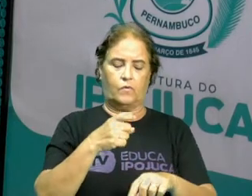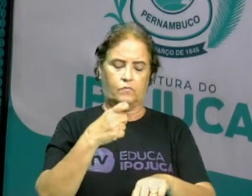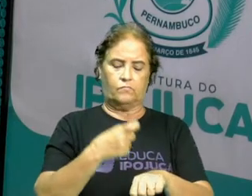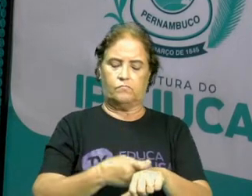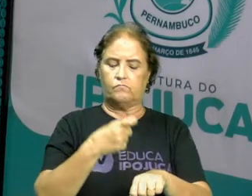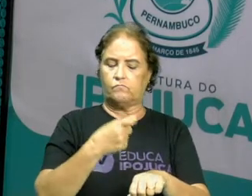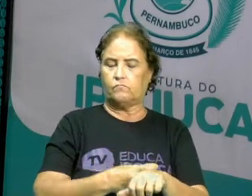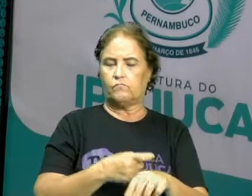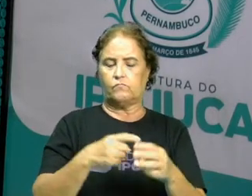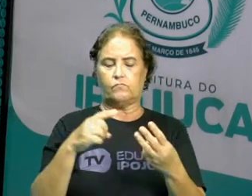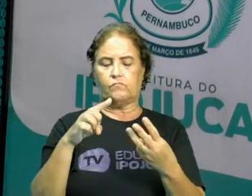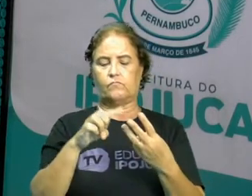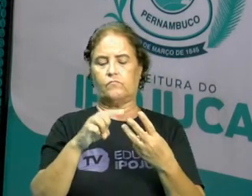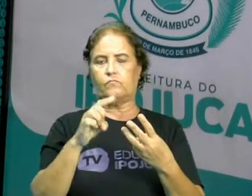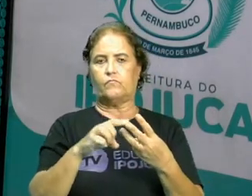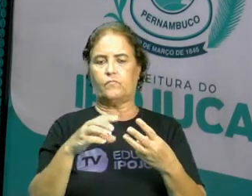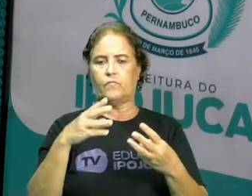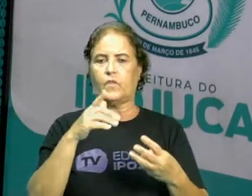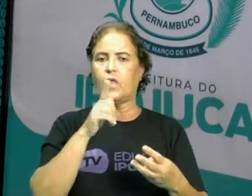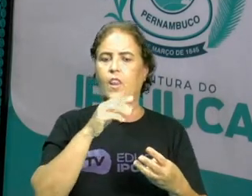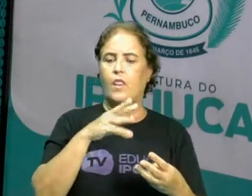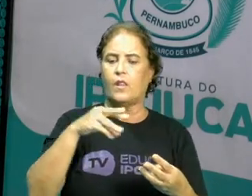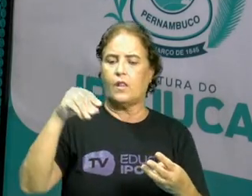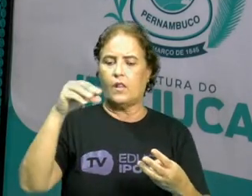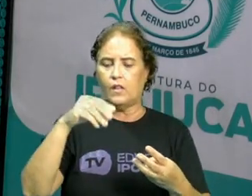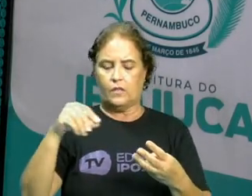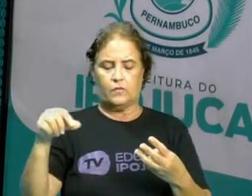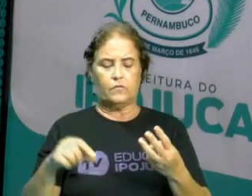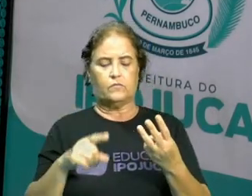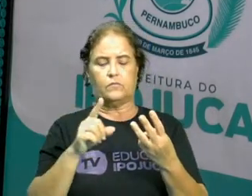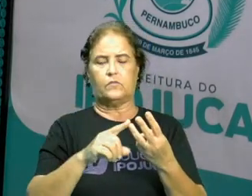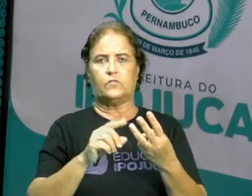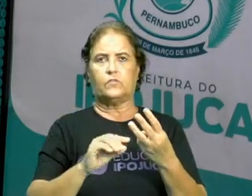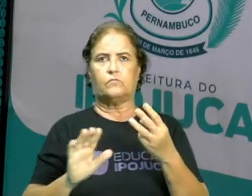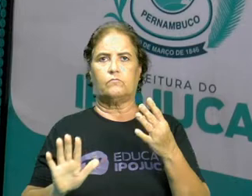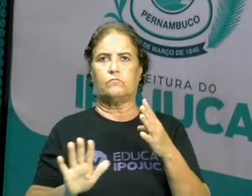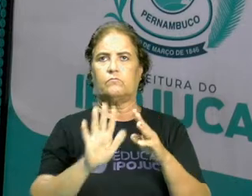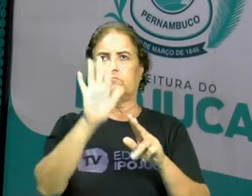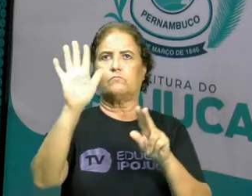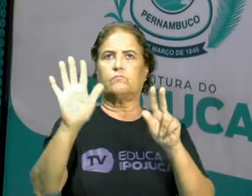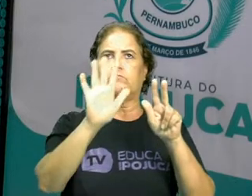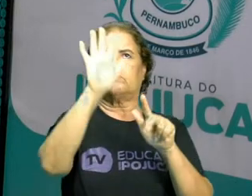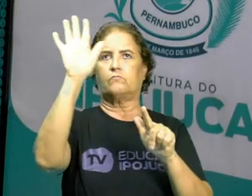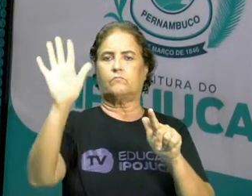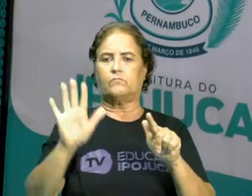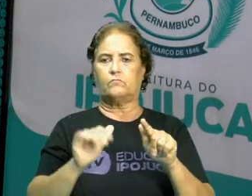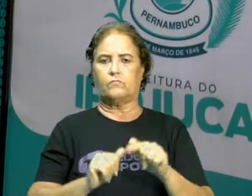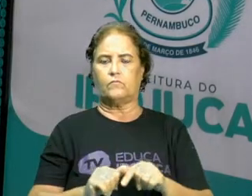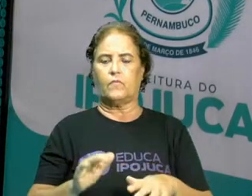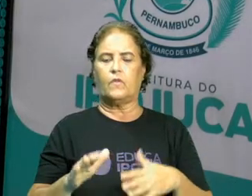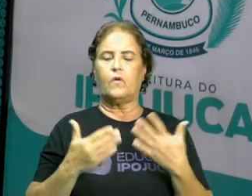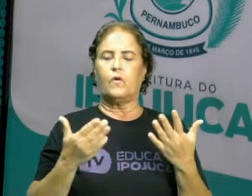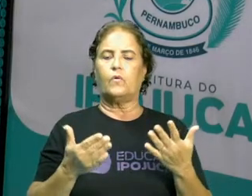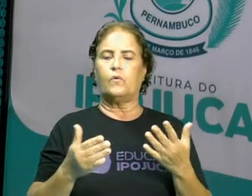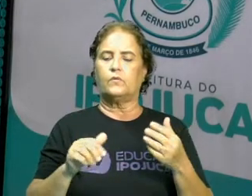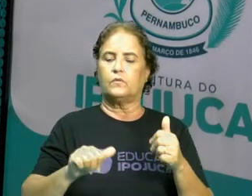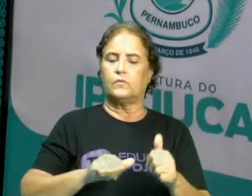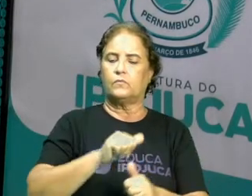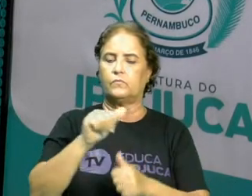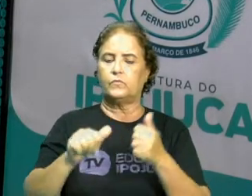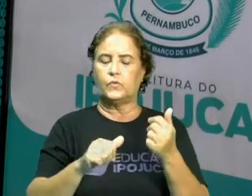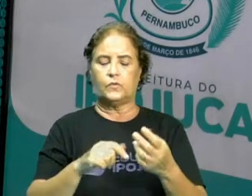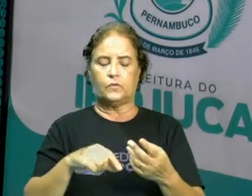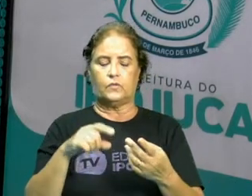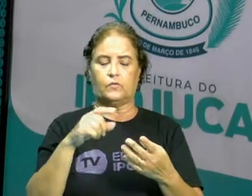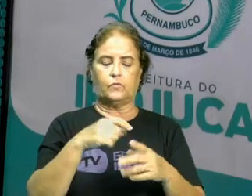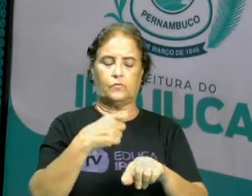no estado líquido e no estado gasoso. Quando ela passa do estado sólido para o estado líquido,